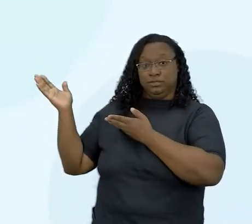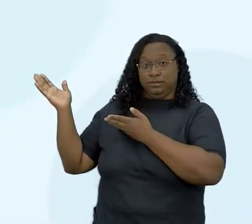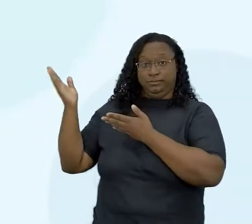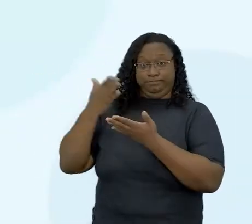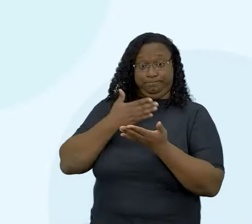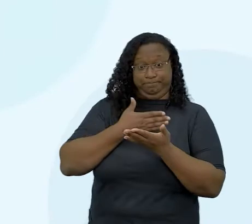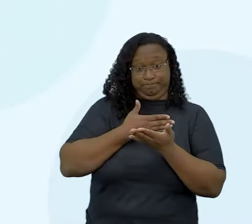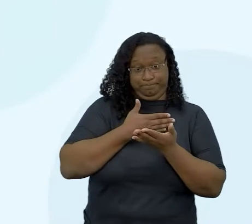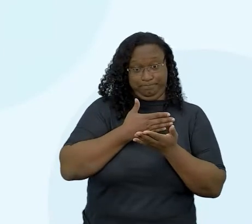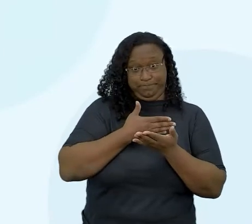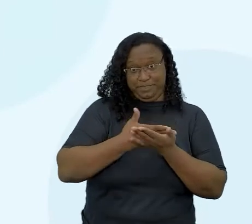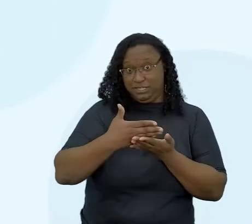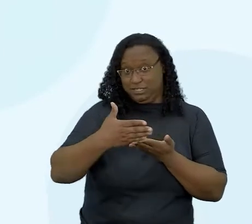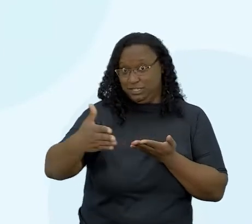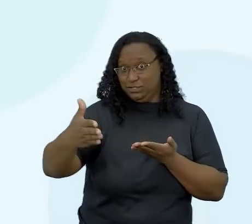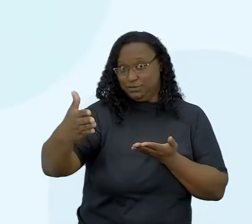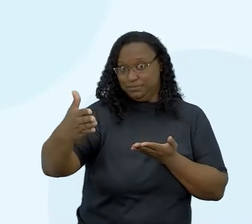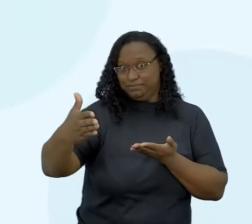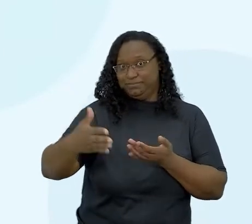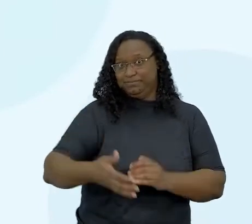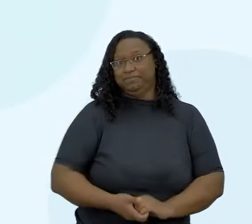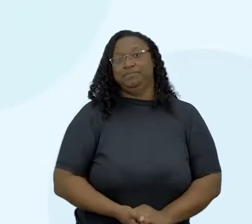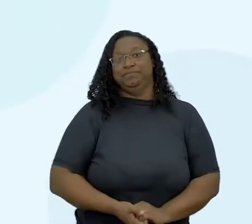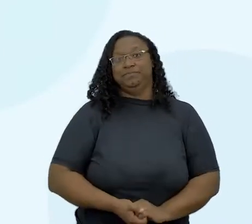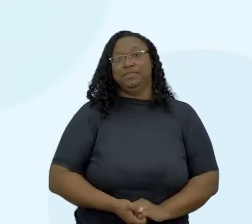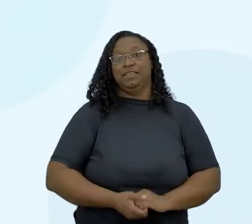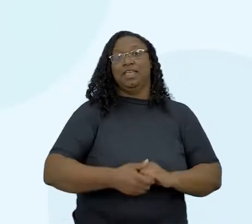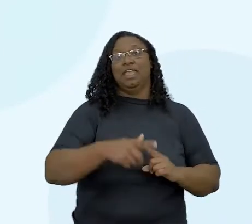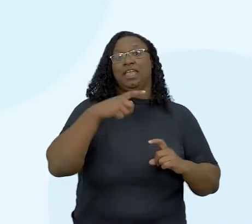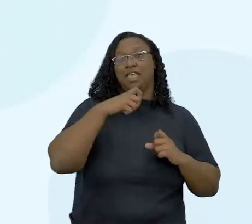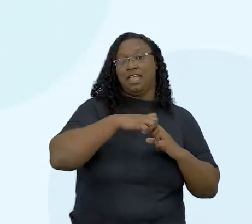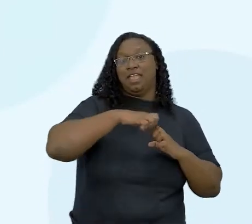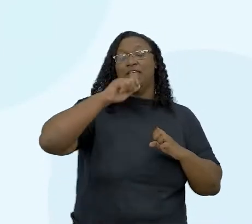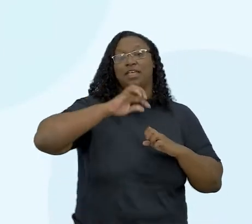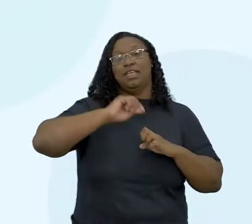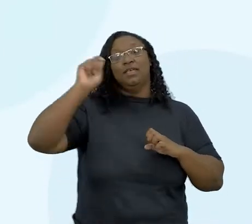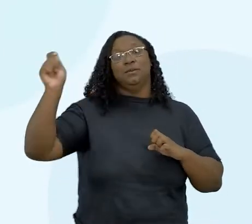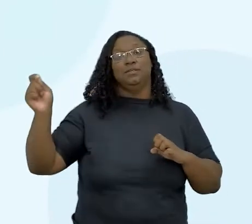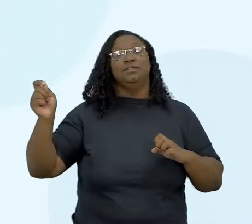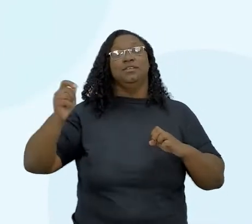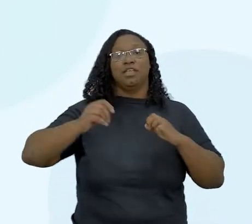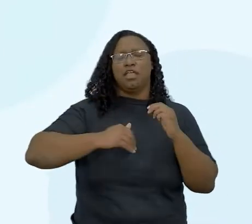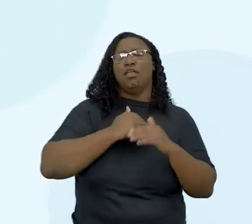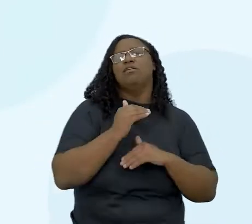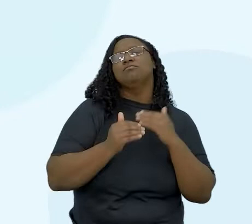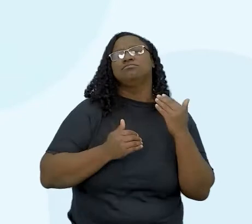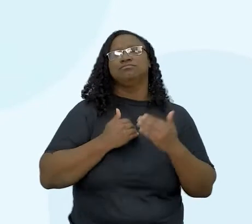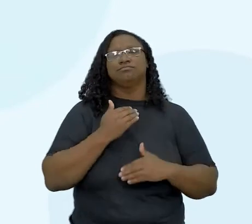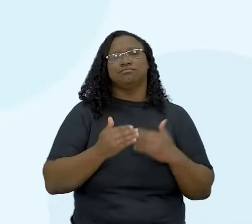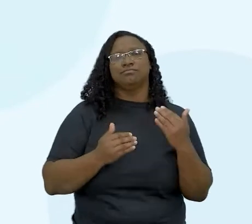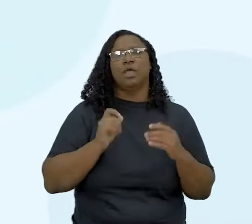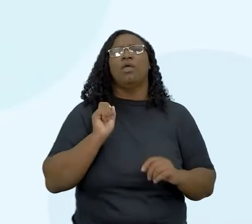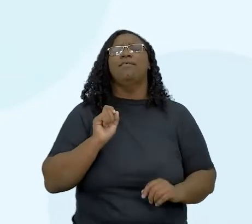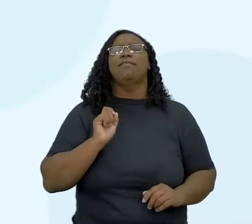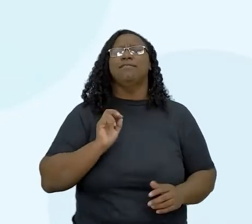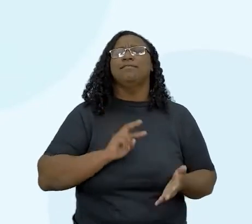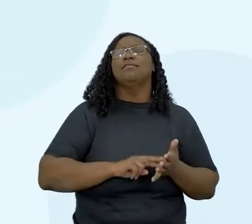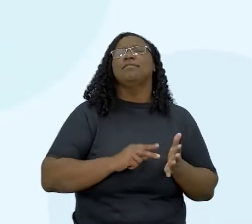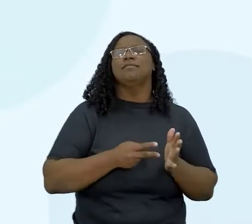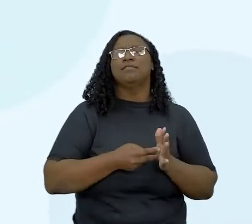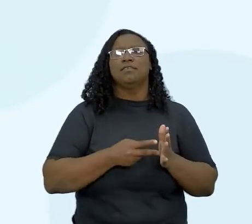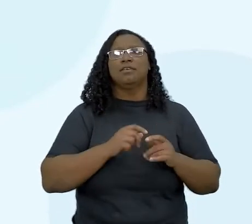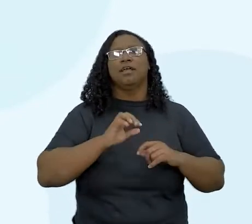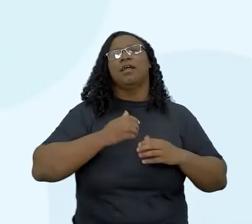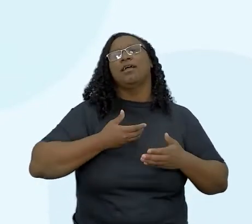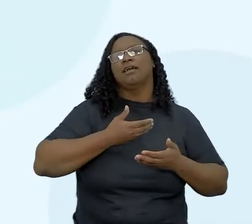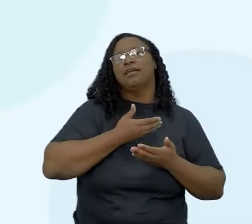a respeito disso, né? Que empreender envolve iniciativa, né? O que é iniciativa? É o ânimo ou disposição natural de